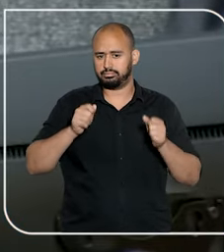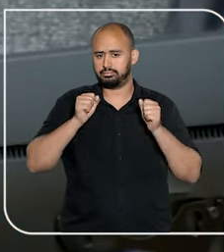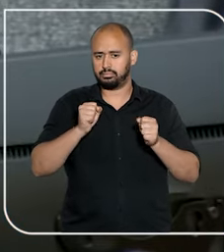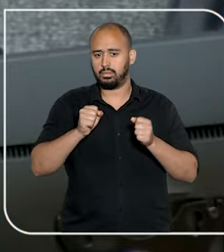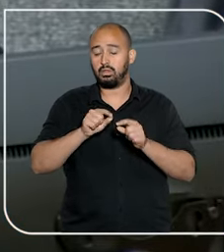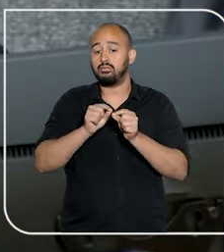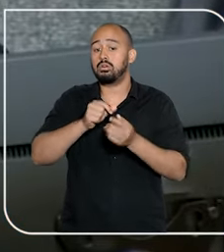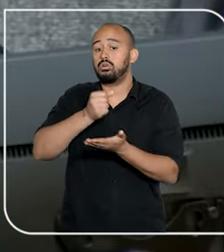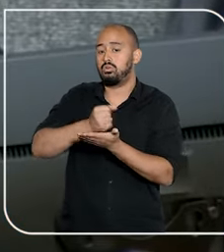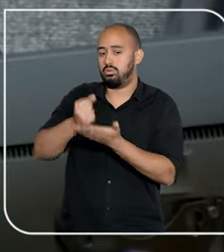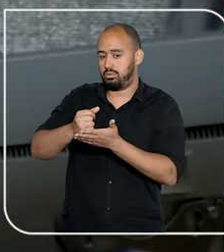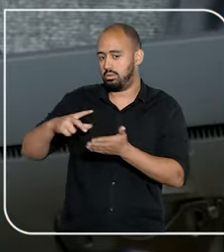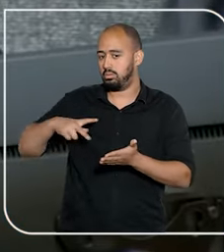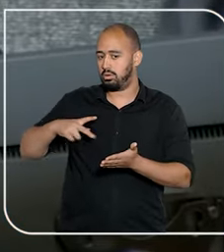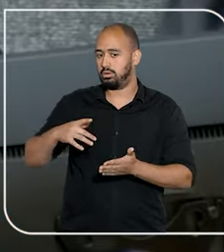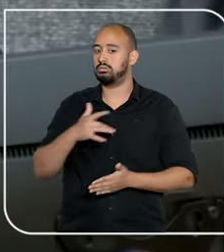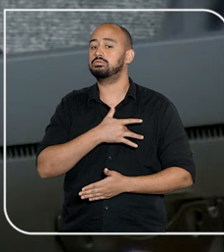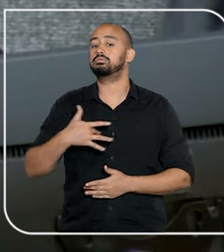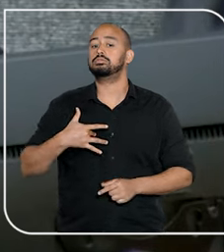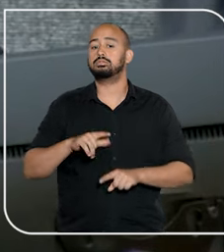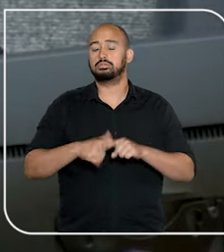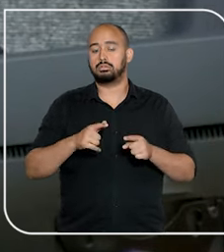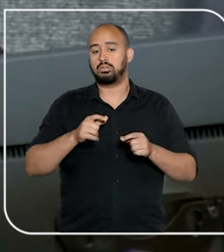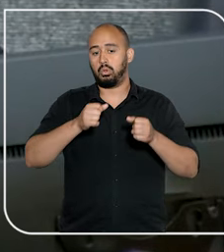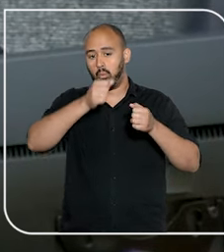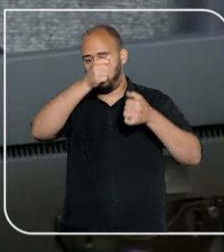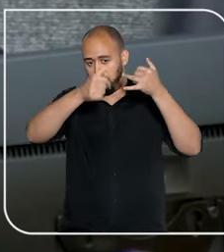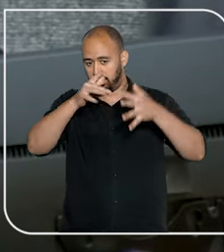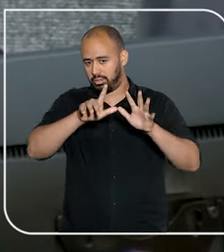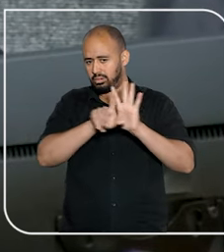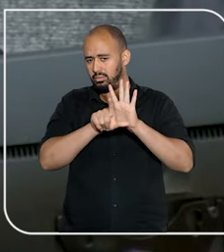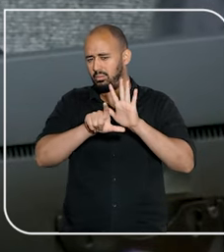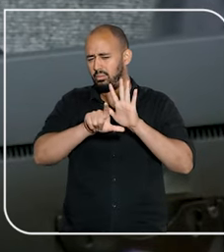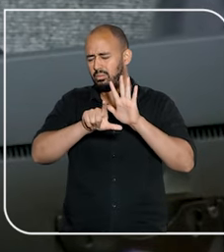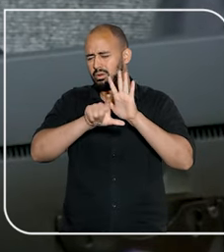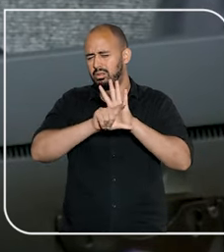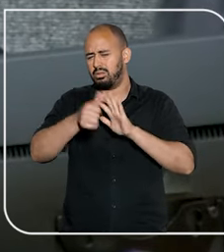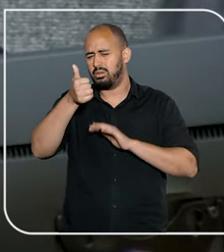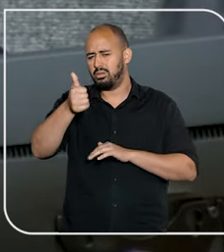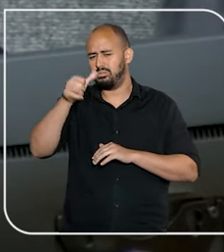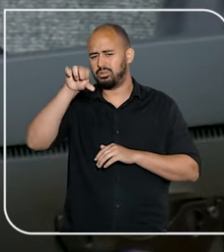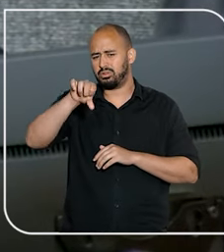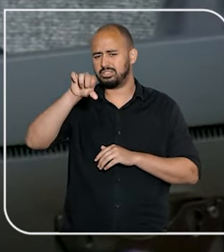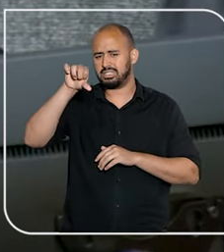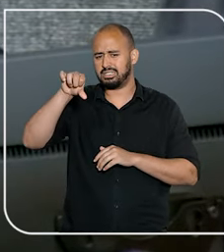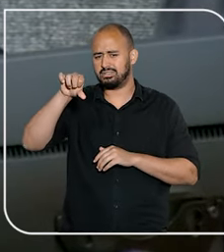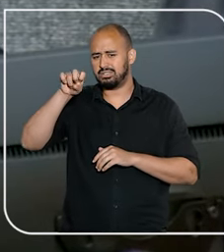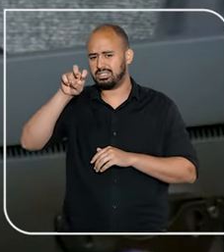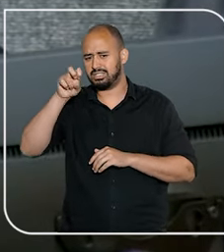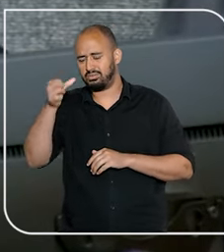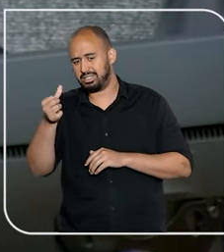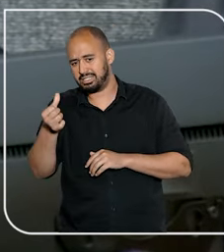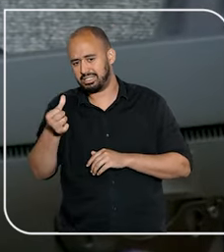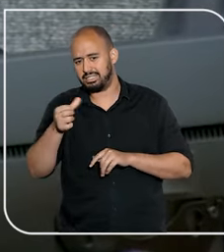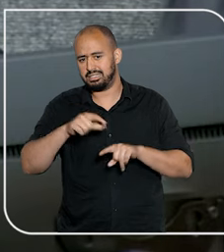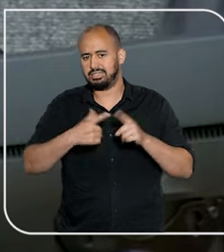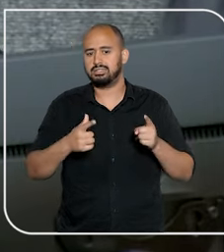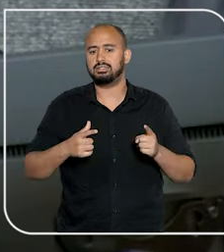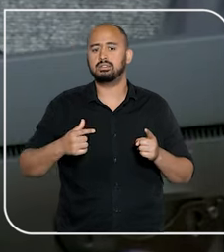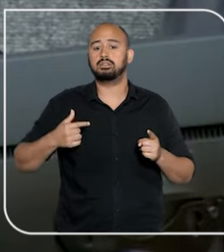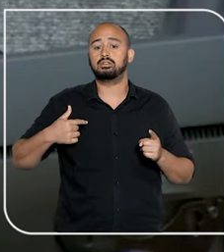podendo ser objeto do contrato de plano de saúde disciplinado pela Lei nº 9.656, de 1998,